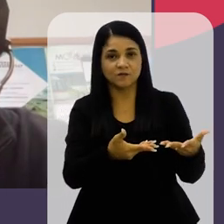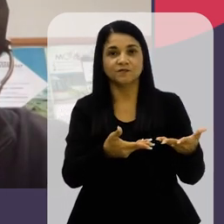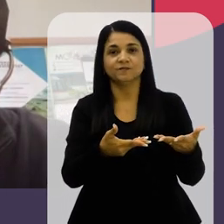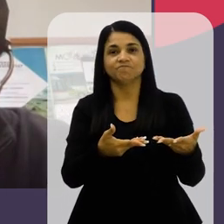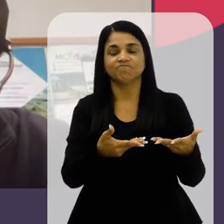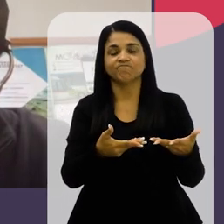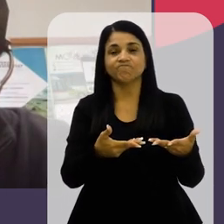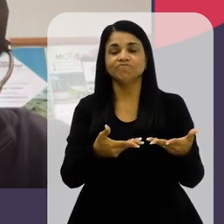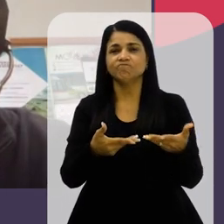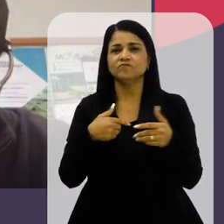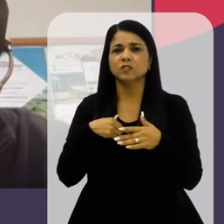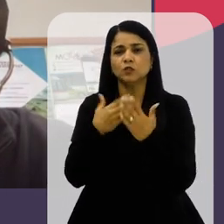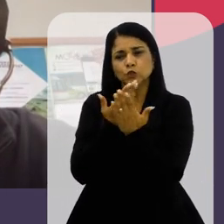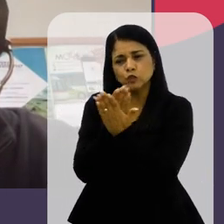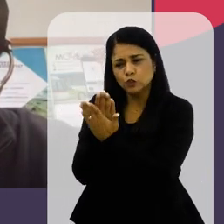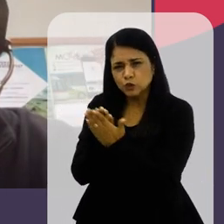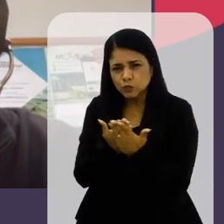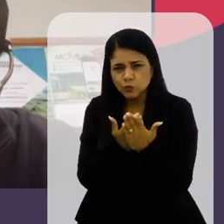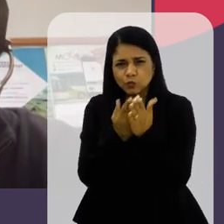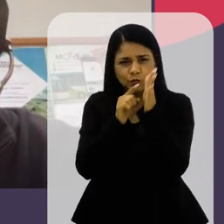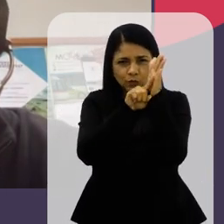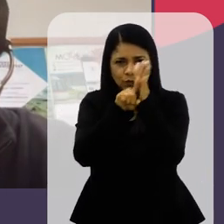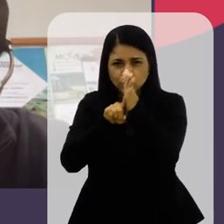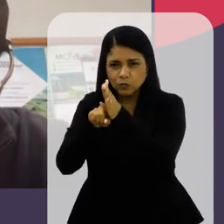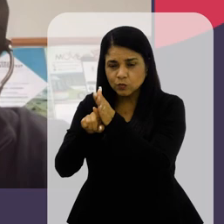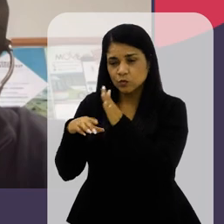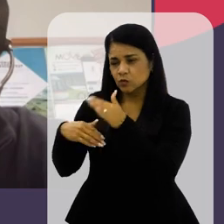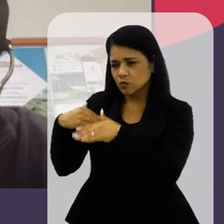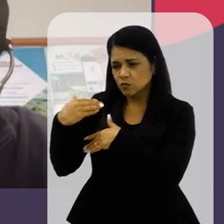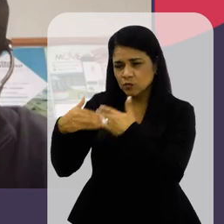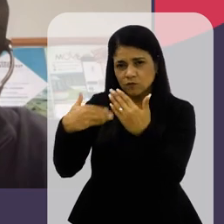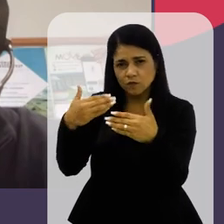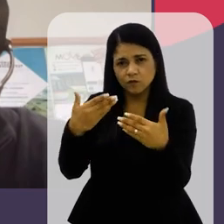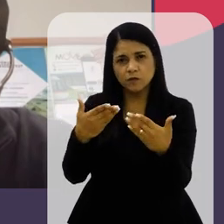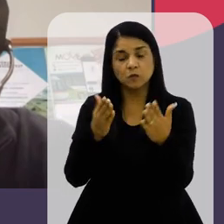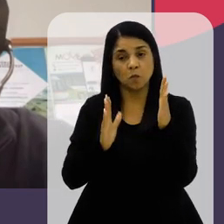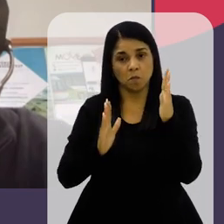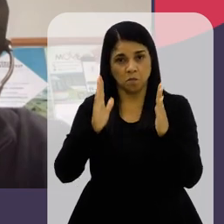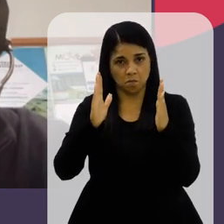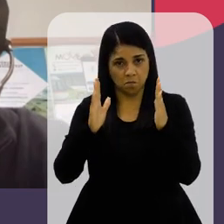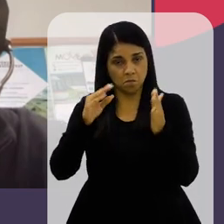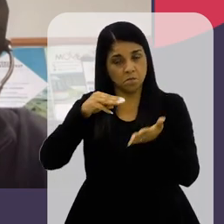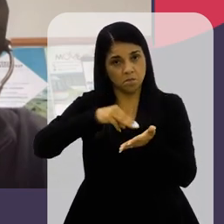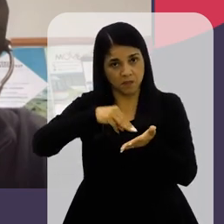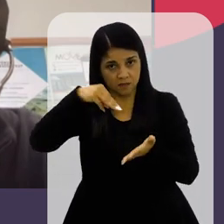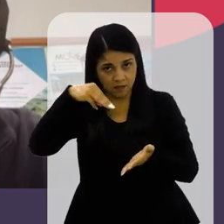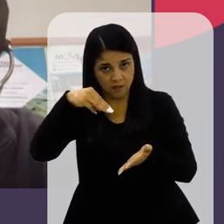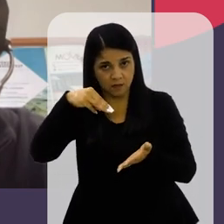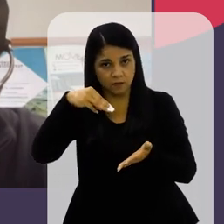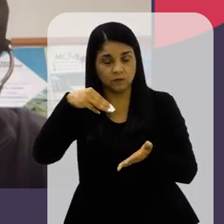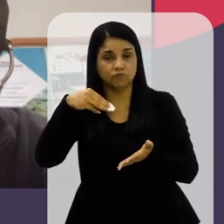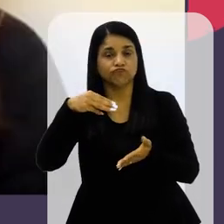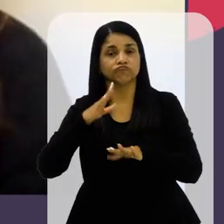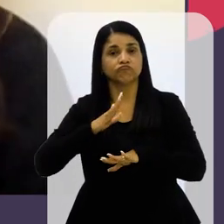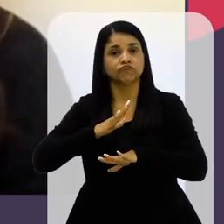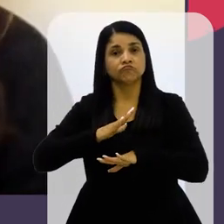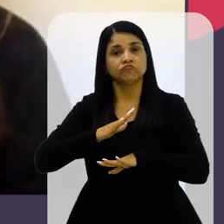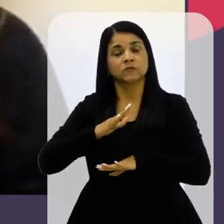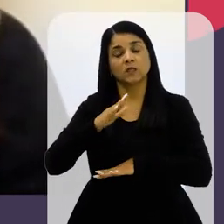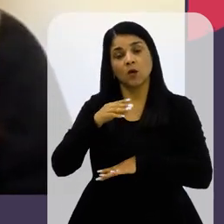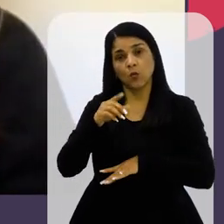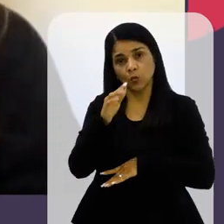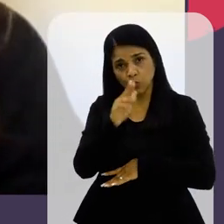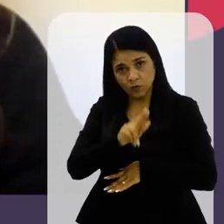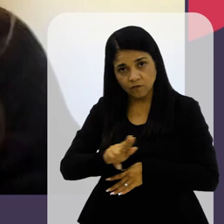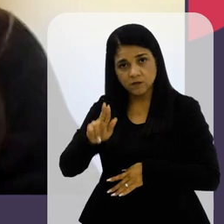O nosso estudo foi desenvolvido durante o meu mestrado na Universidade Federal